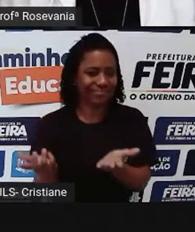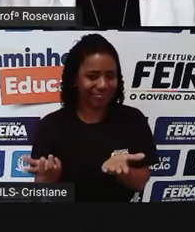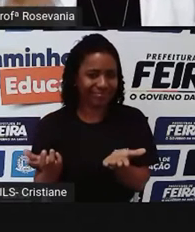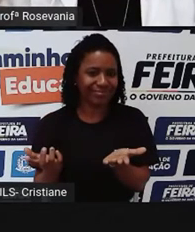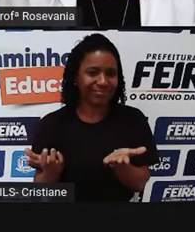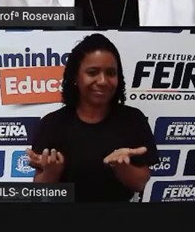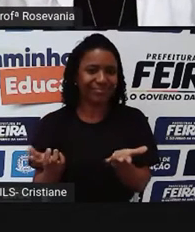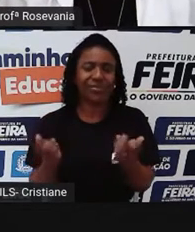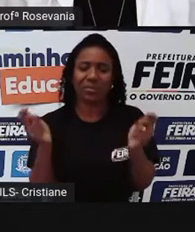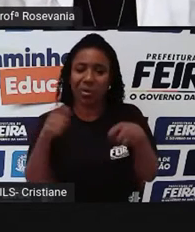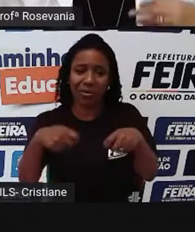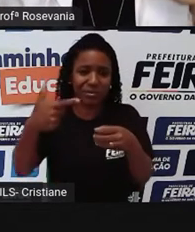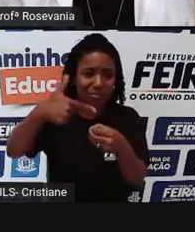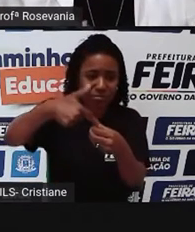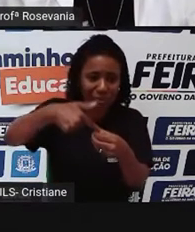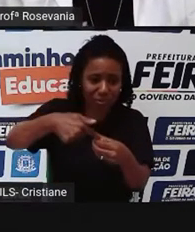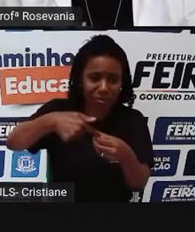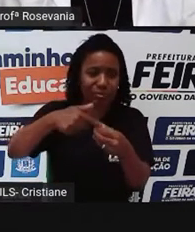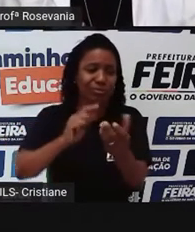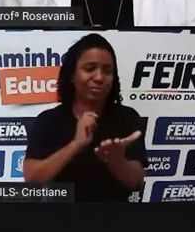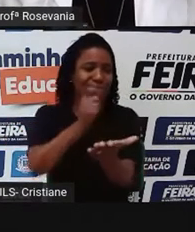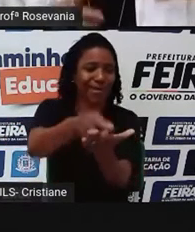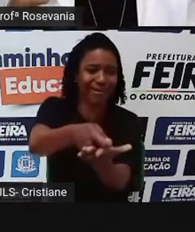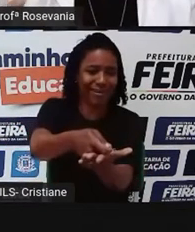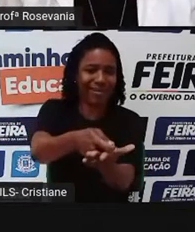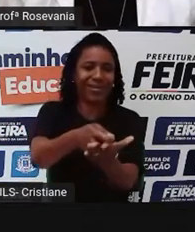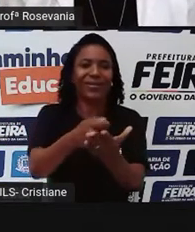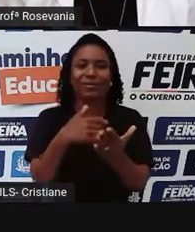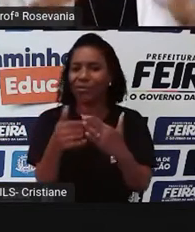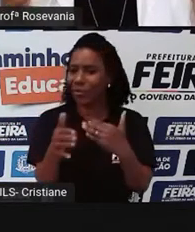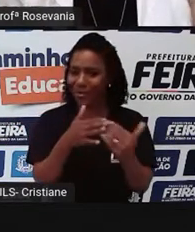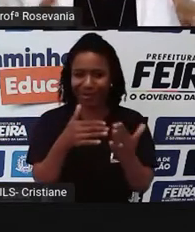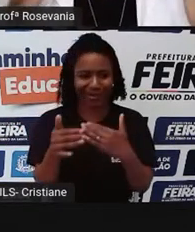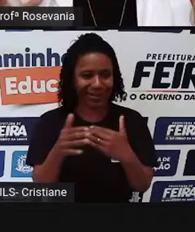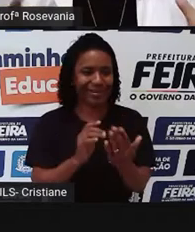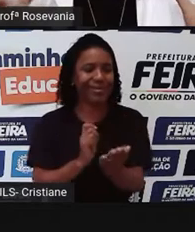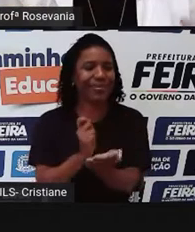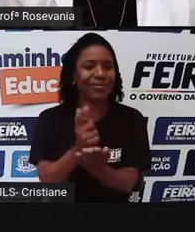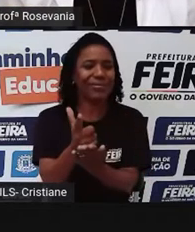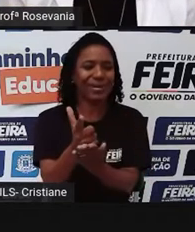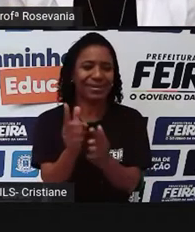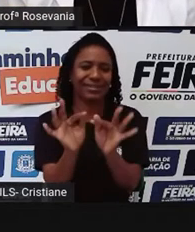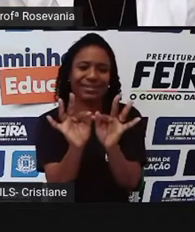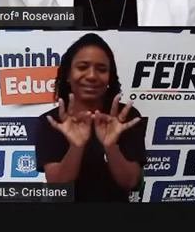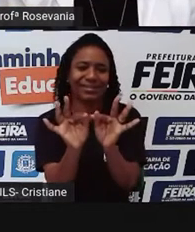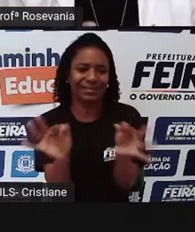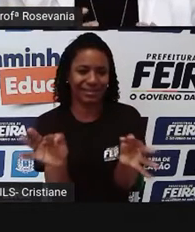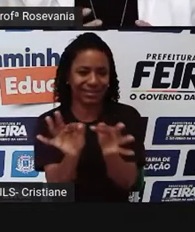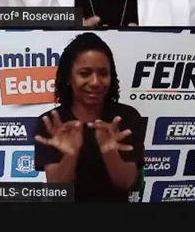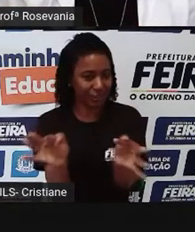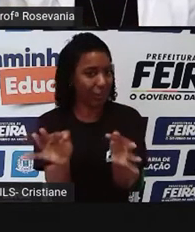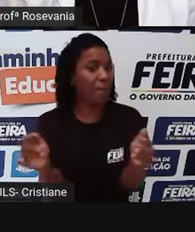no posto de gasolina, em qualquer canto que eu chegue, eu vou comprar uma pequena quantidade. Então,